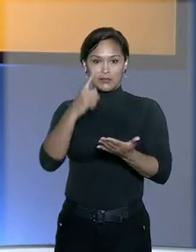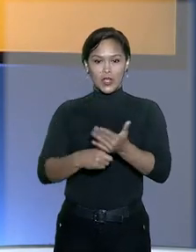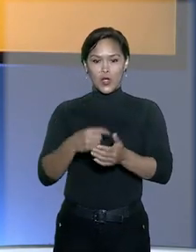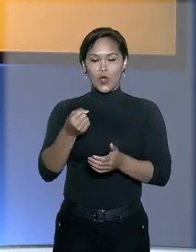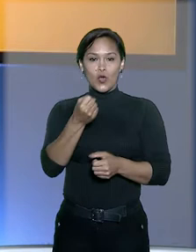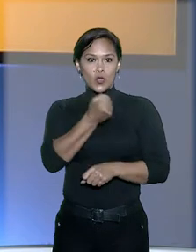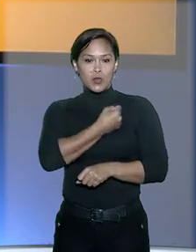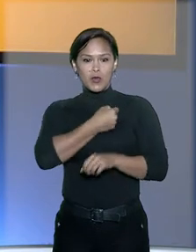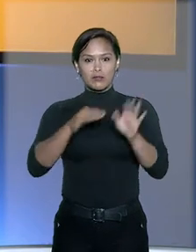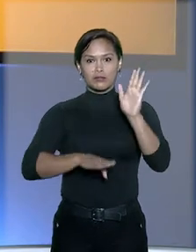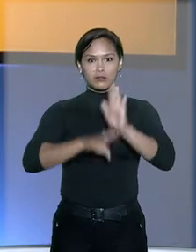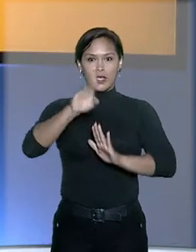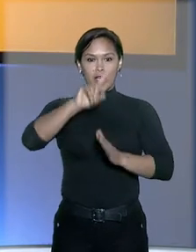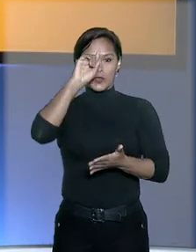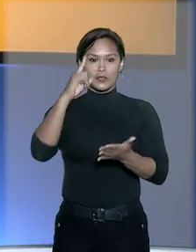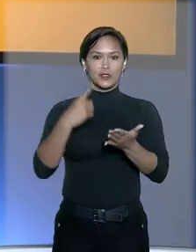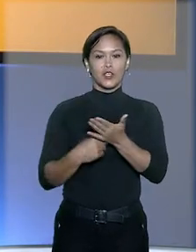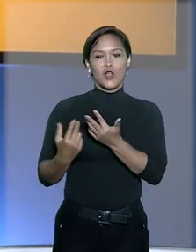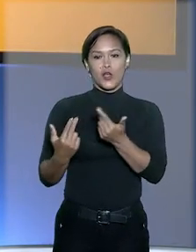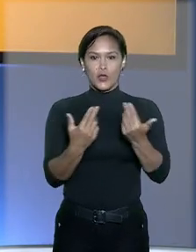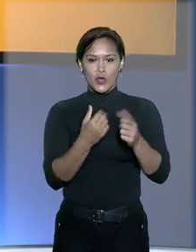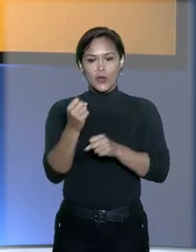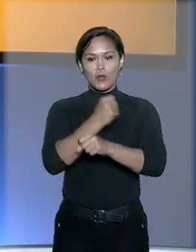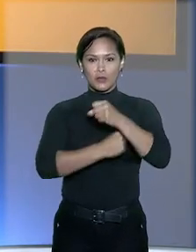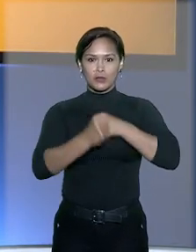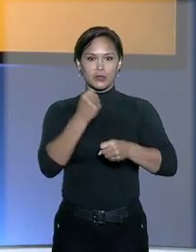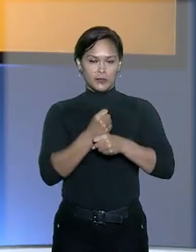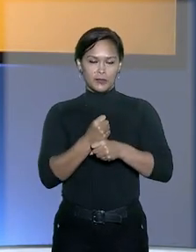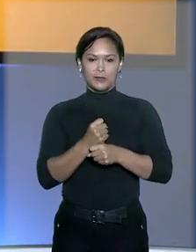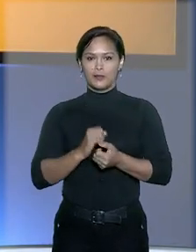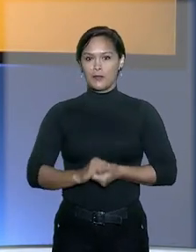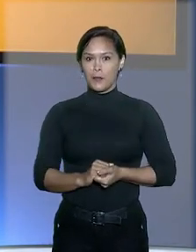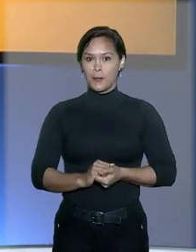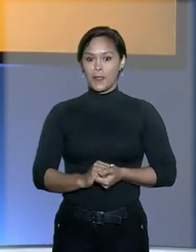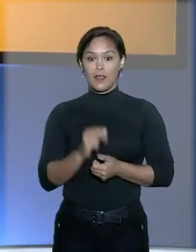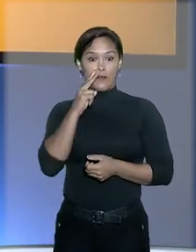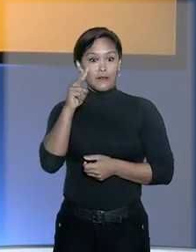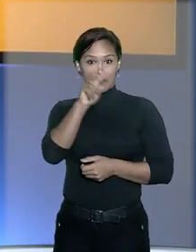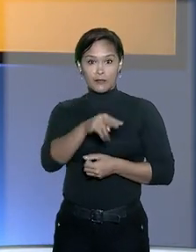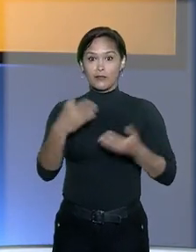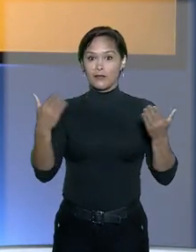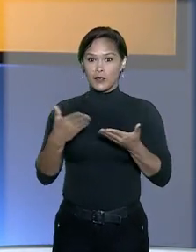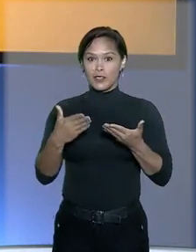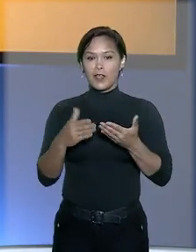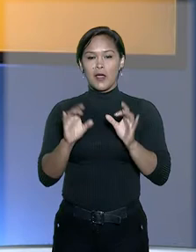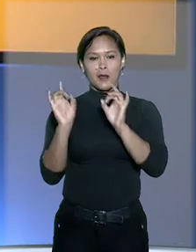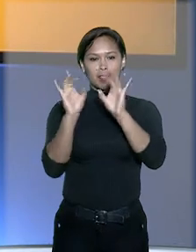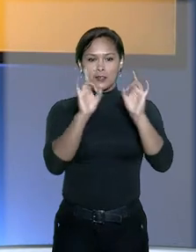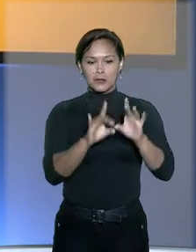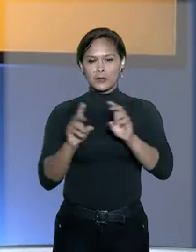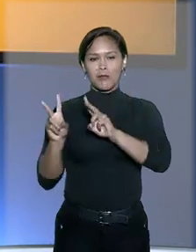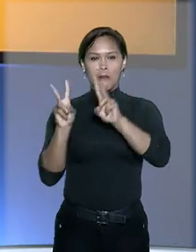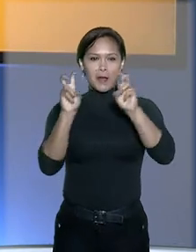maior que o decidido no mesmo período do ano anterior. Veja agora as principais matérias que deverão ser